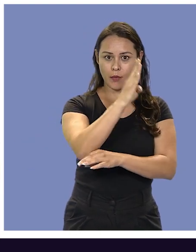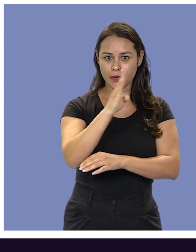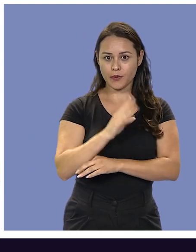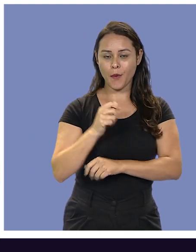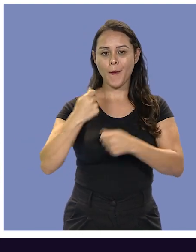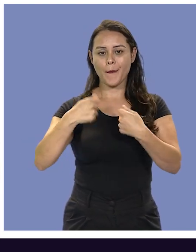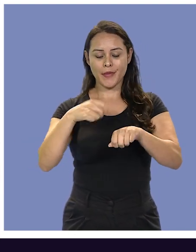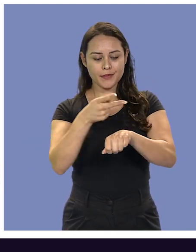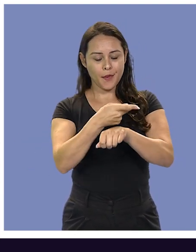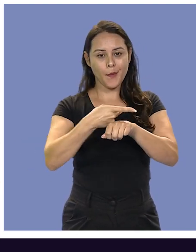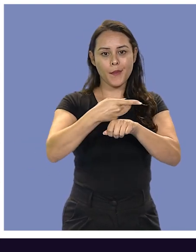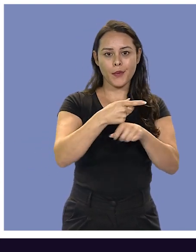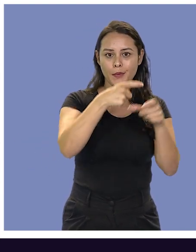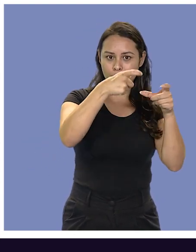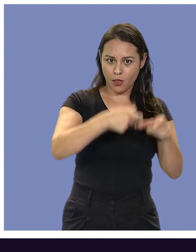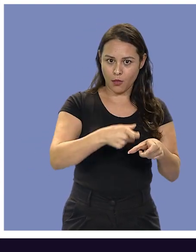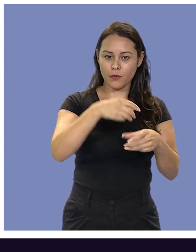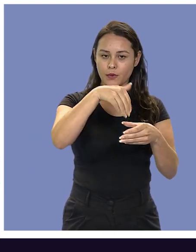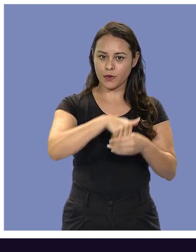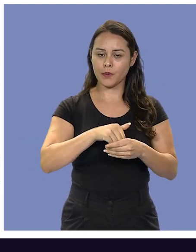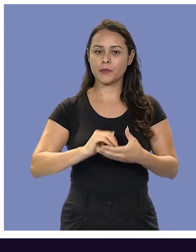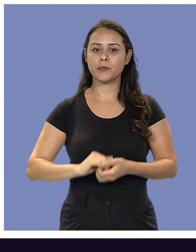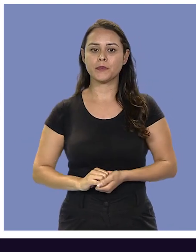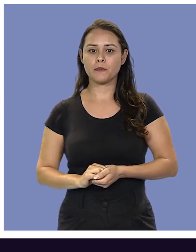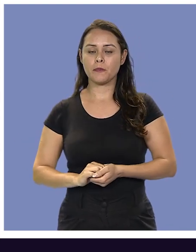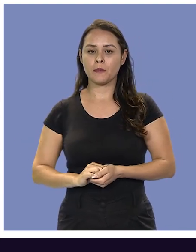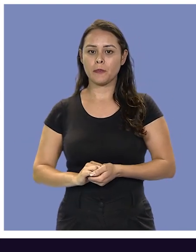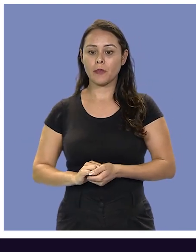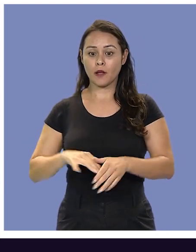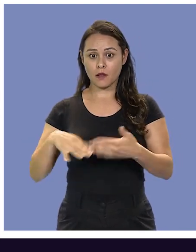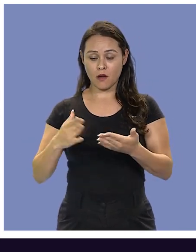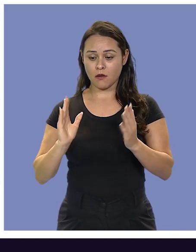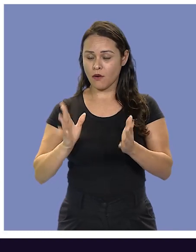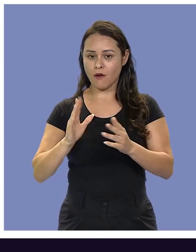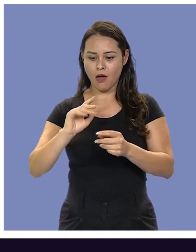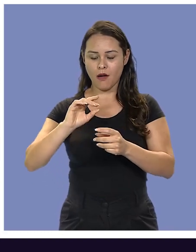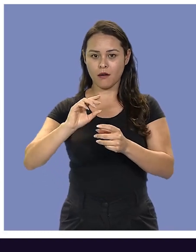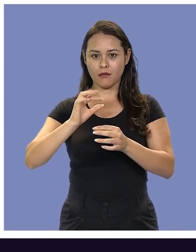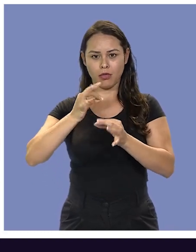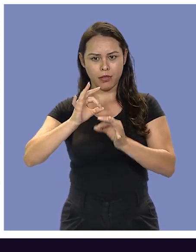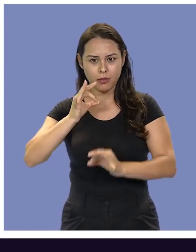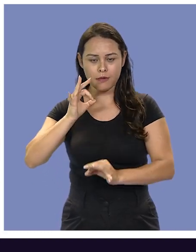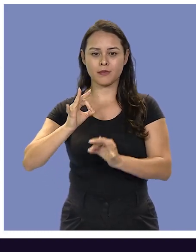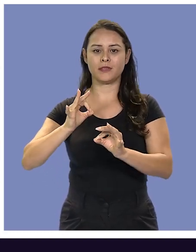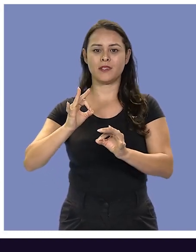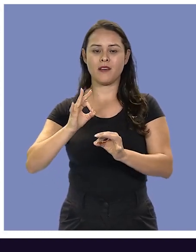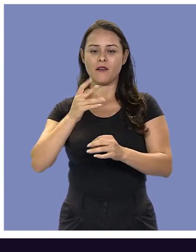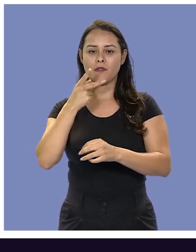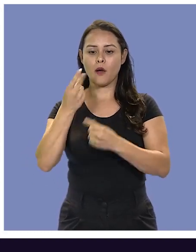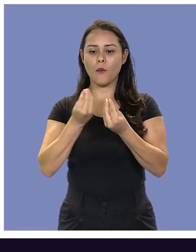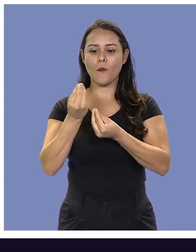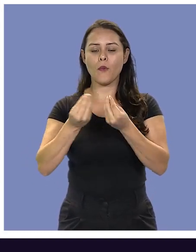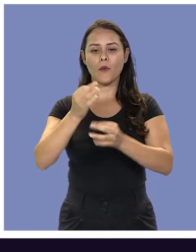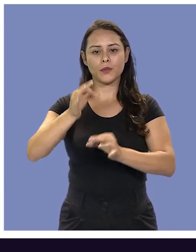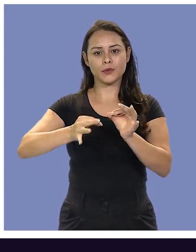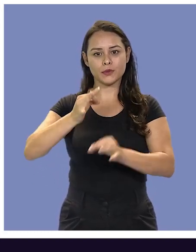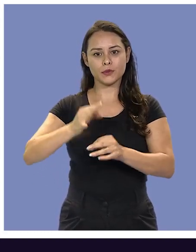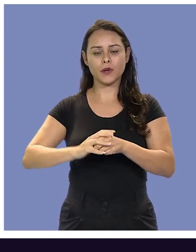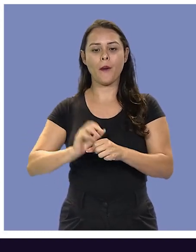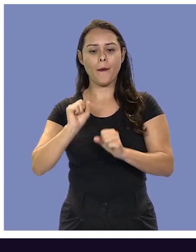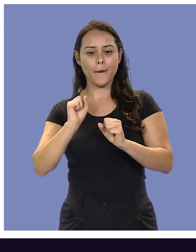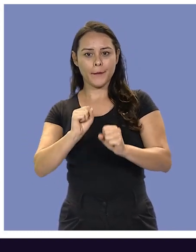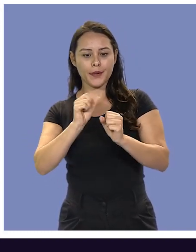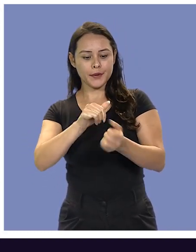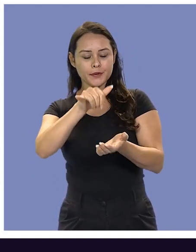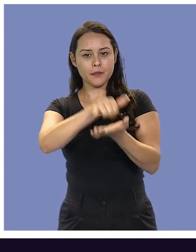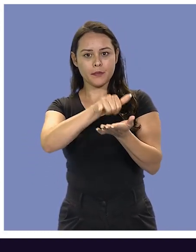Brasil pra procurar um cartório eleitoral. Ok? Mas então, chega de enrolação, vamos falar como é que a gente pode justificar.